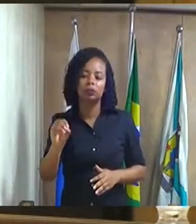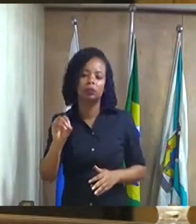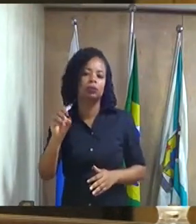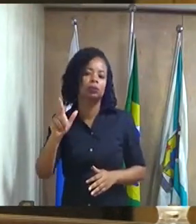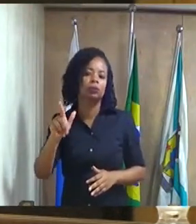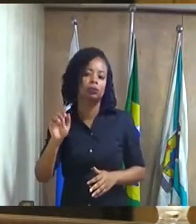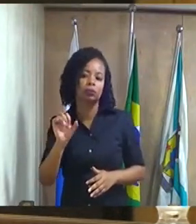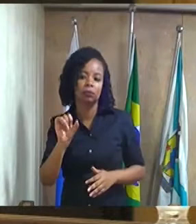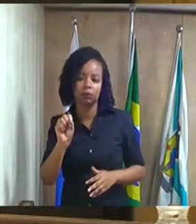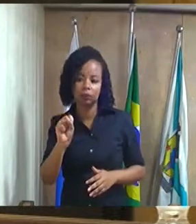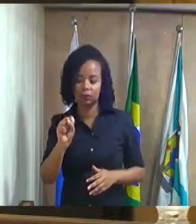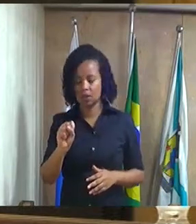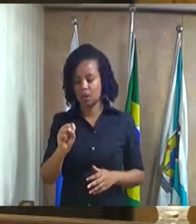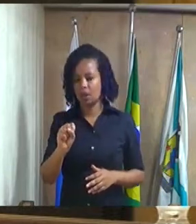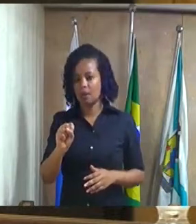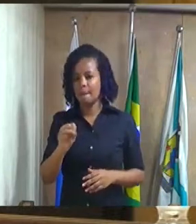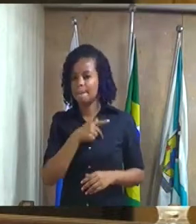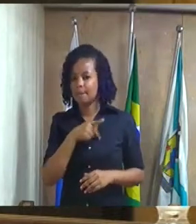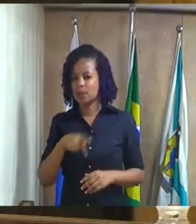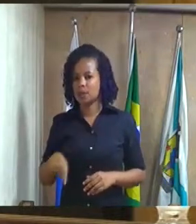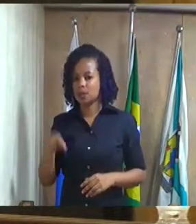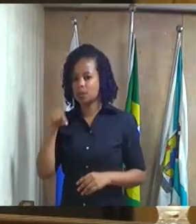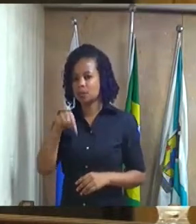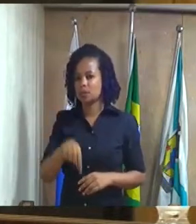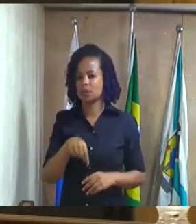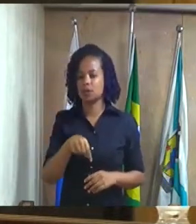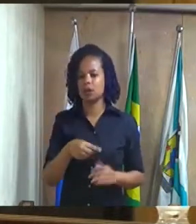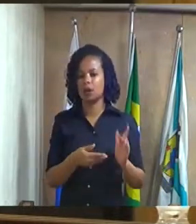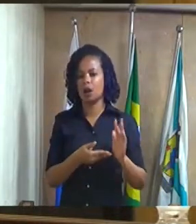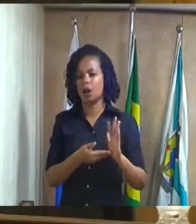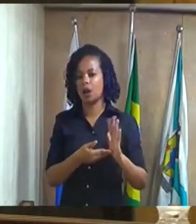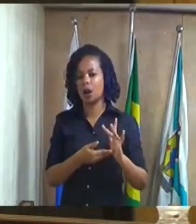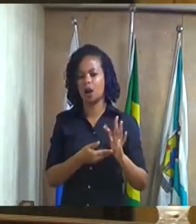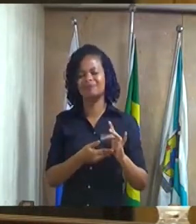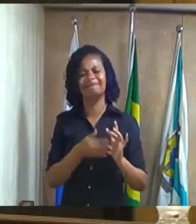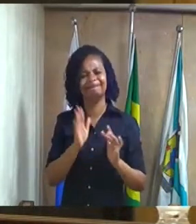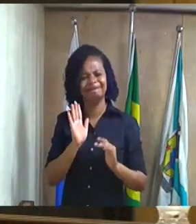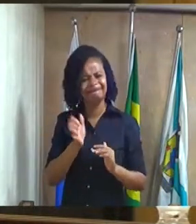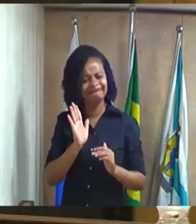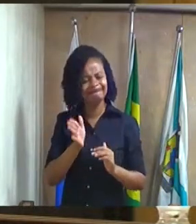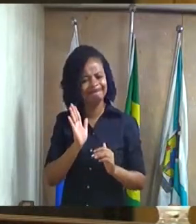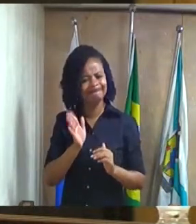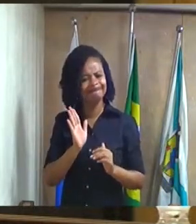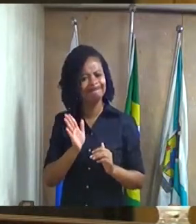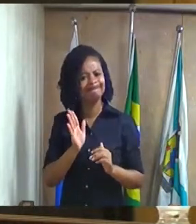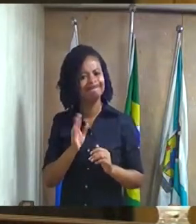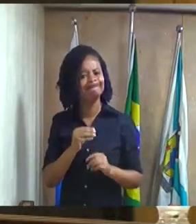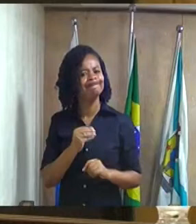a gente percebe que já gerou uma desconfiança